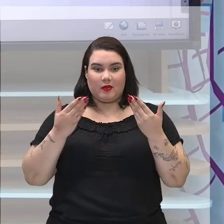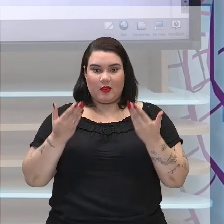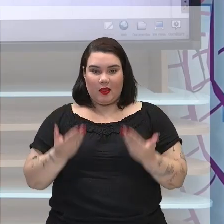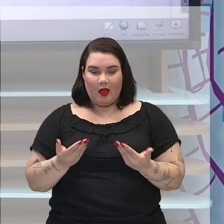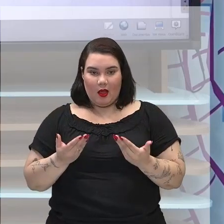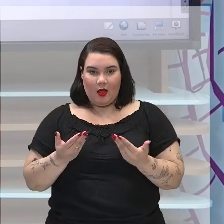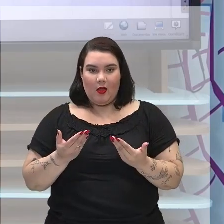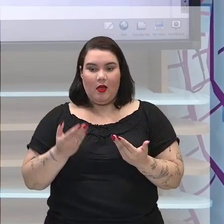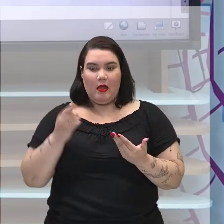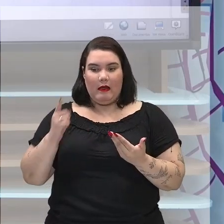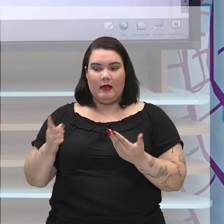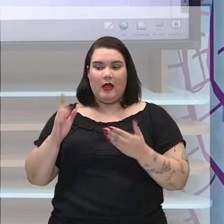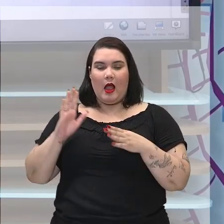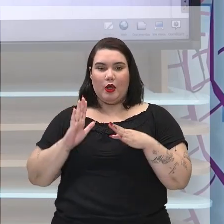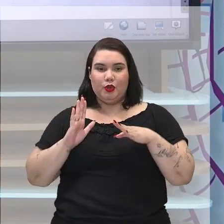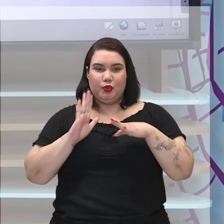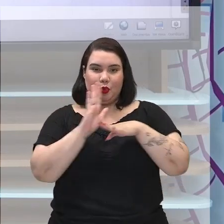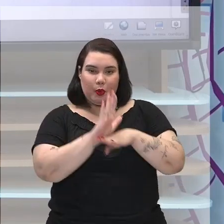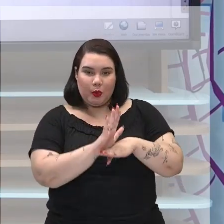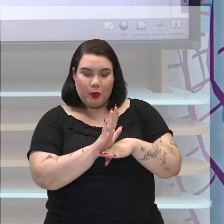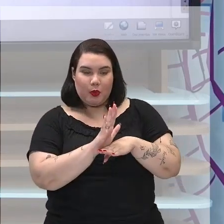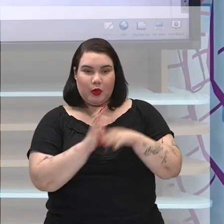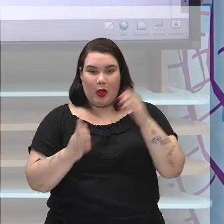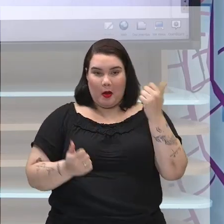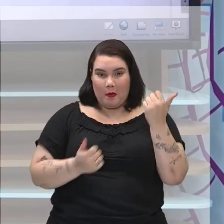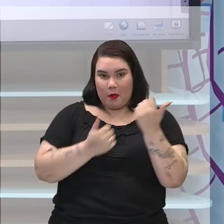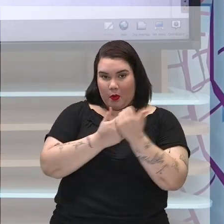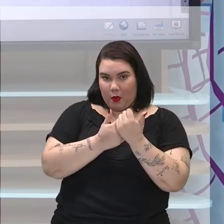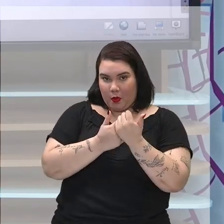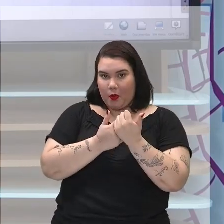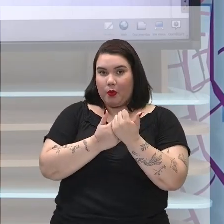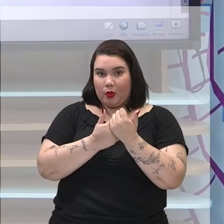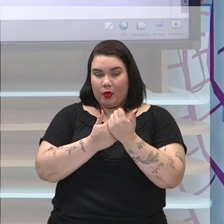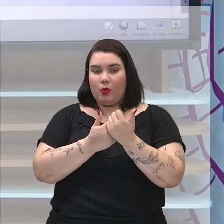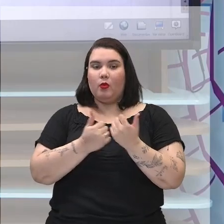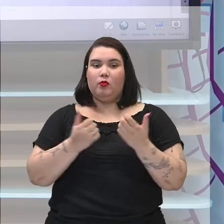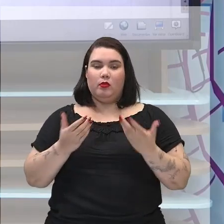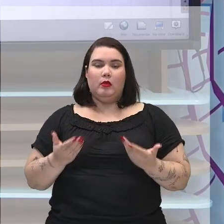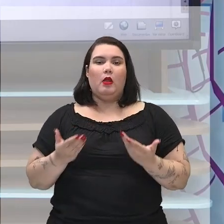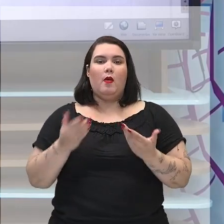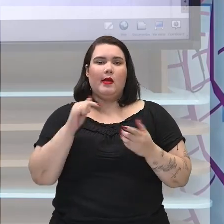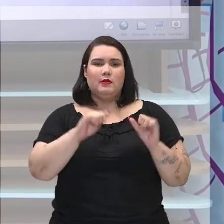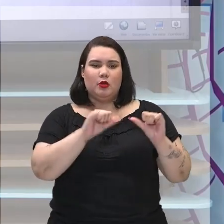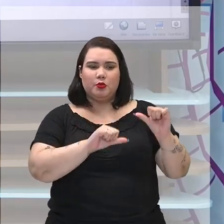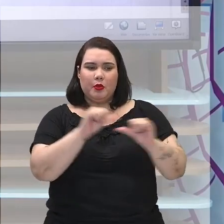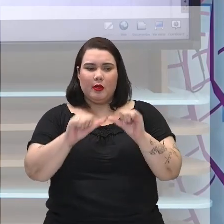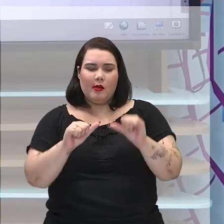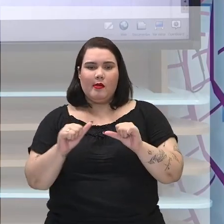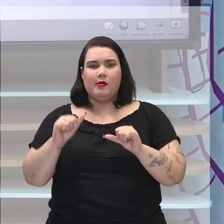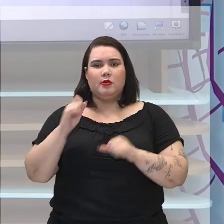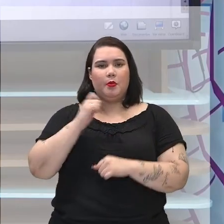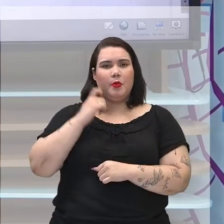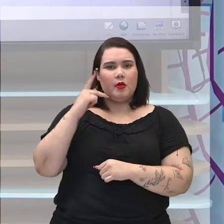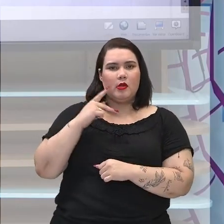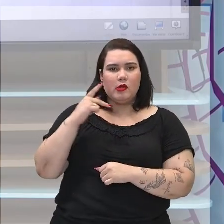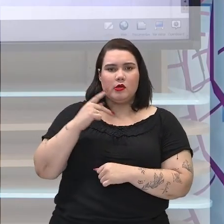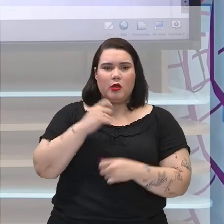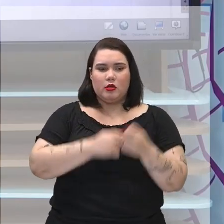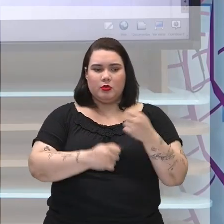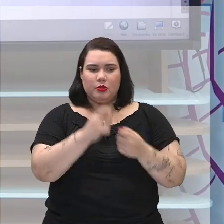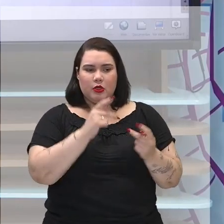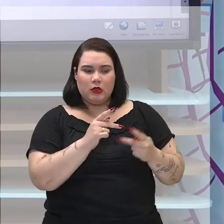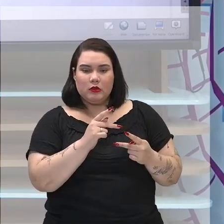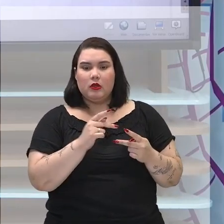essa alteração no espaço administrativo político brasileiro essas